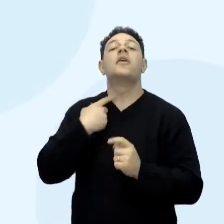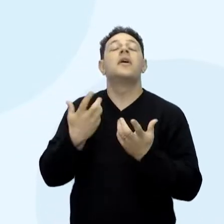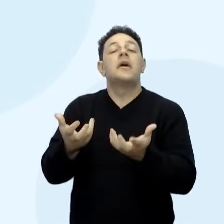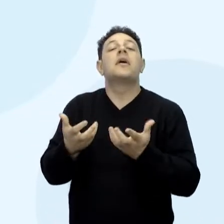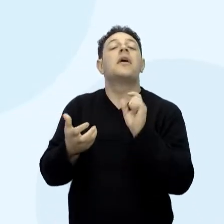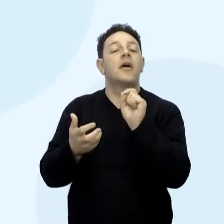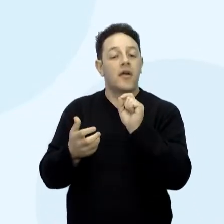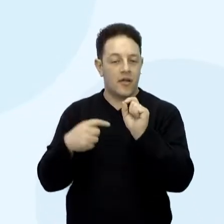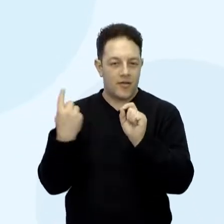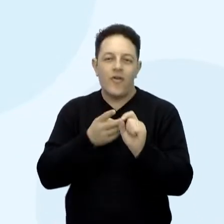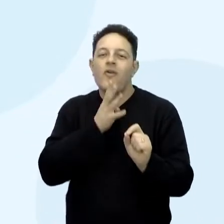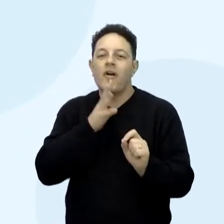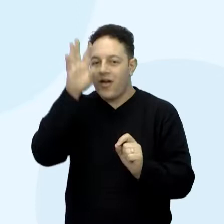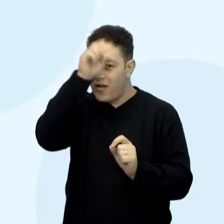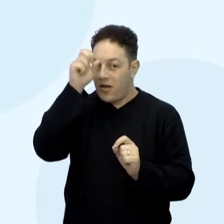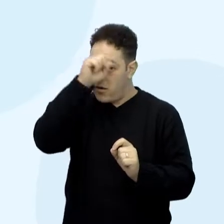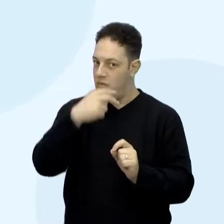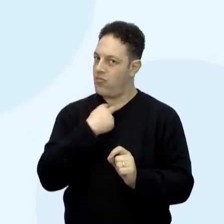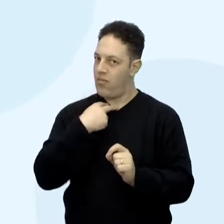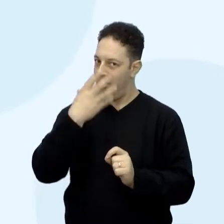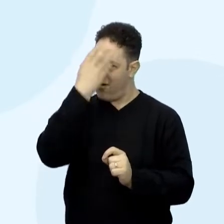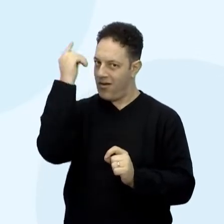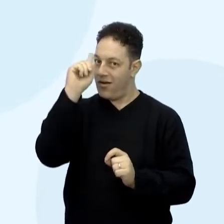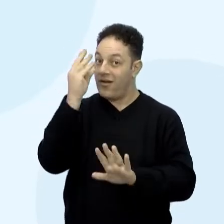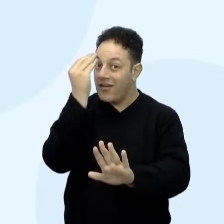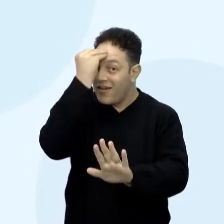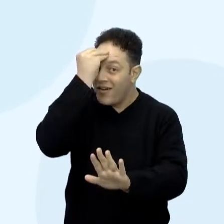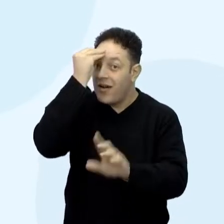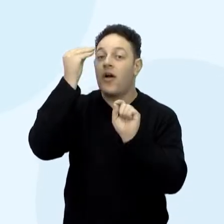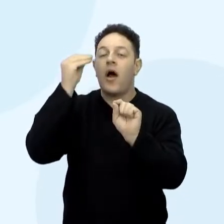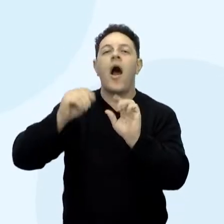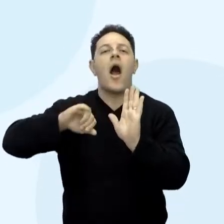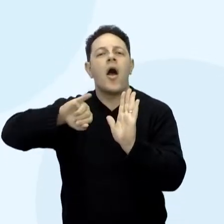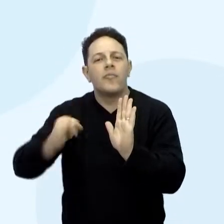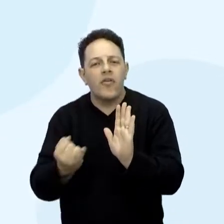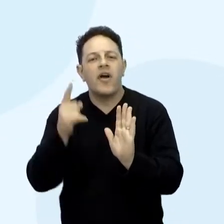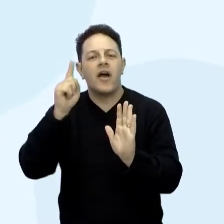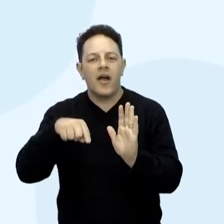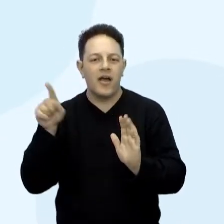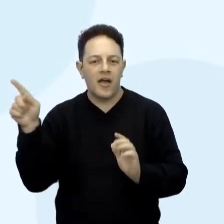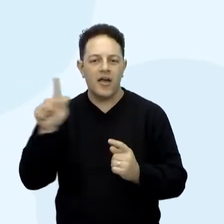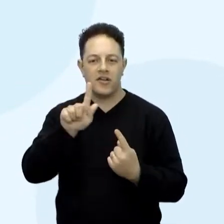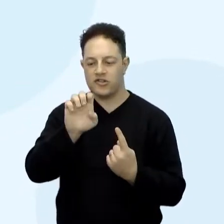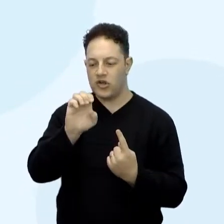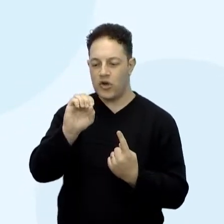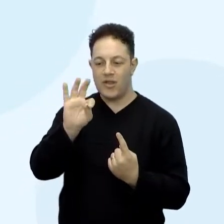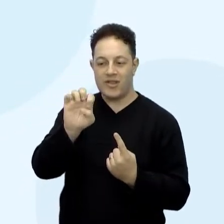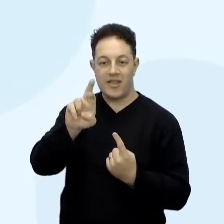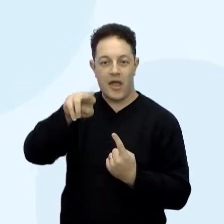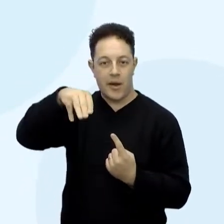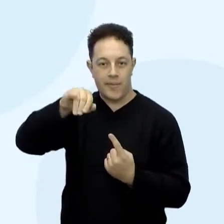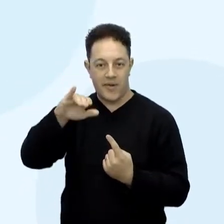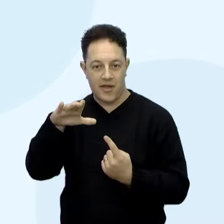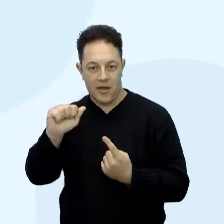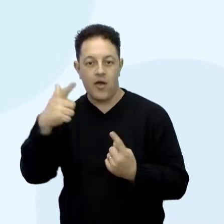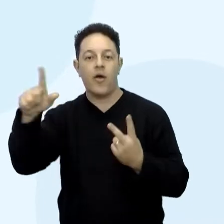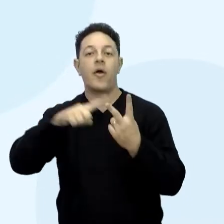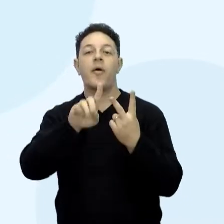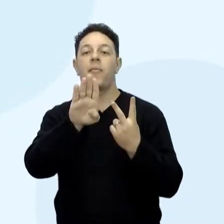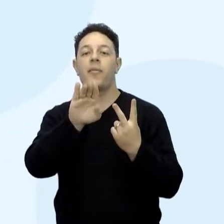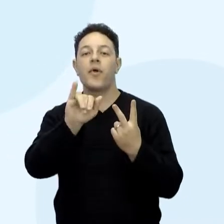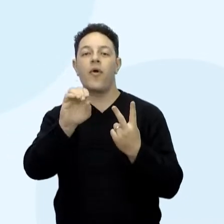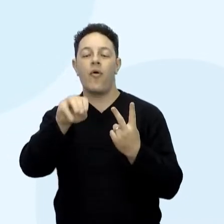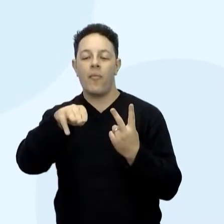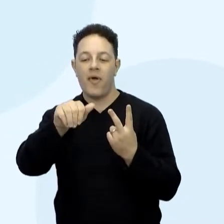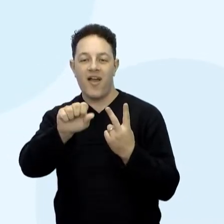objeto de conhecimento que a gente não pode tirar da cabeça é aproveitar a geotérmica e a biomassa para a produção de eletricidade.